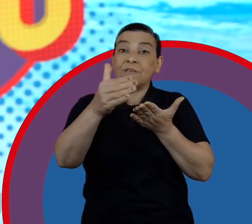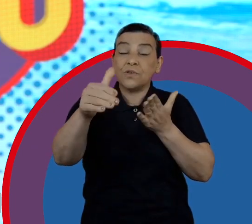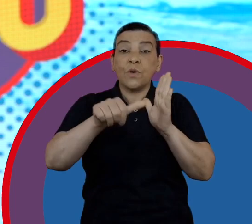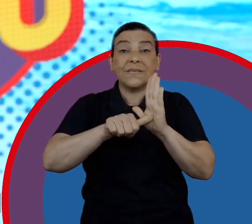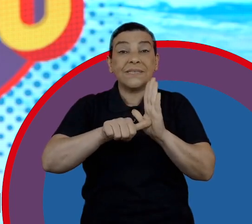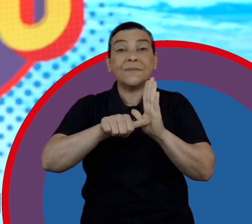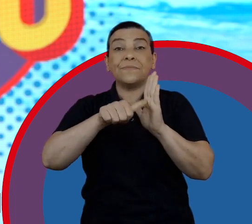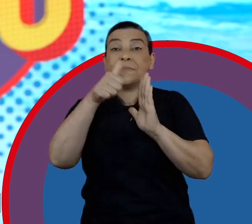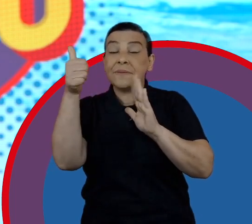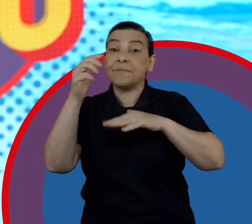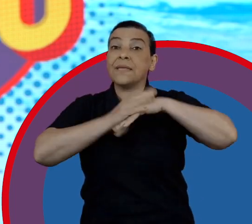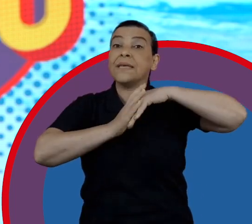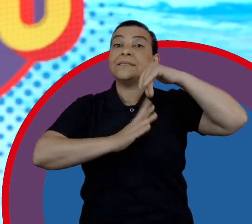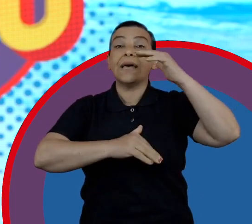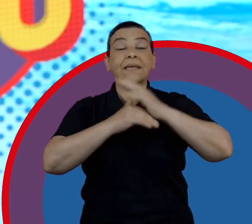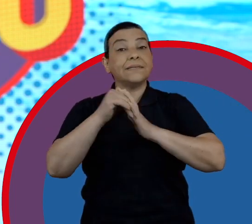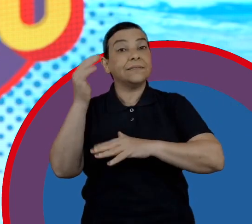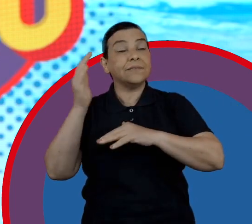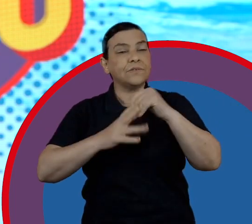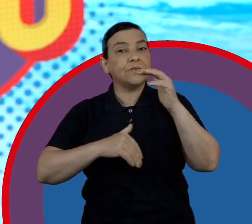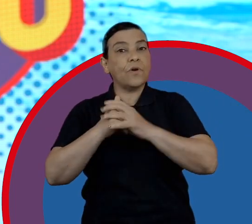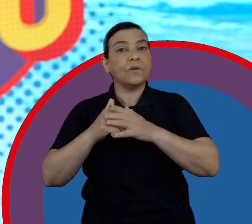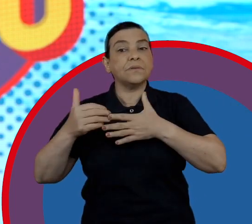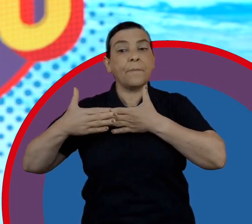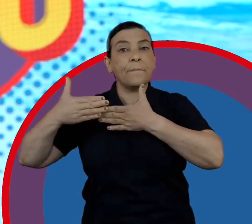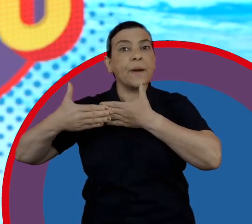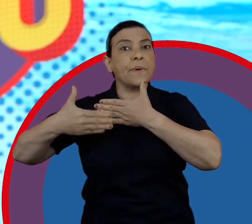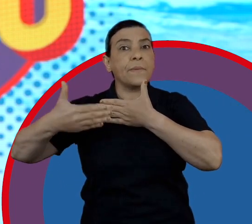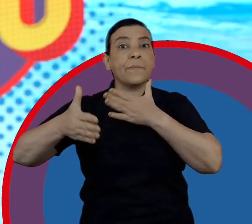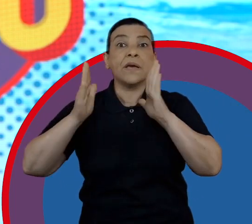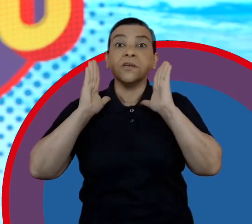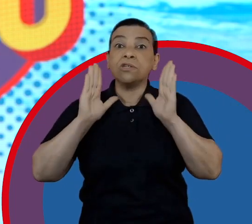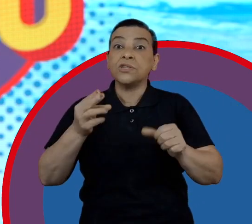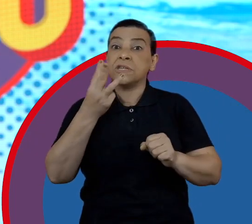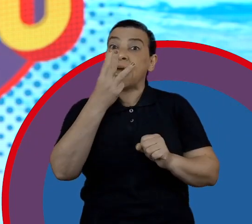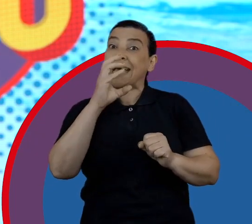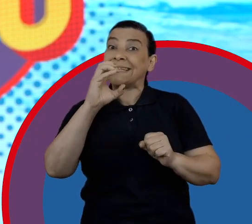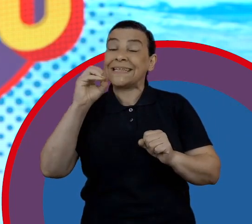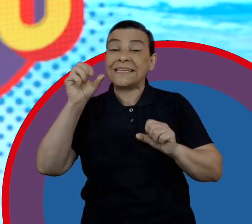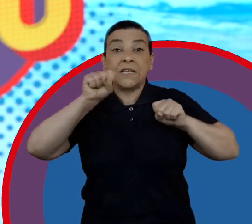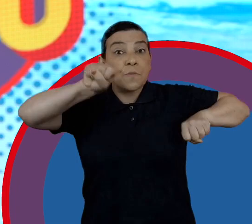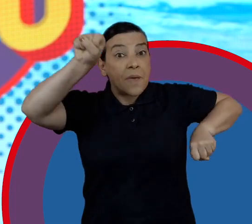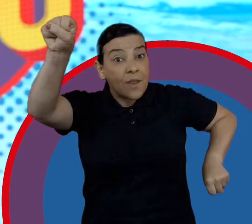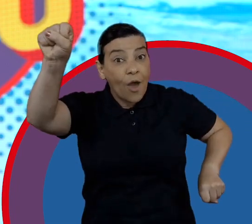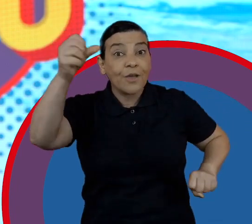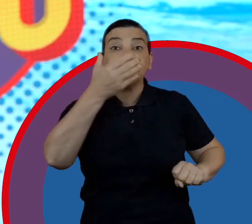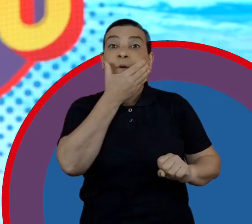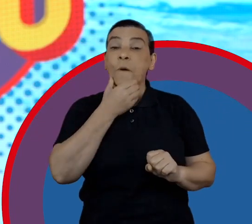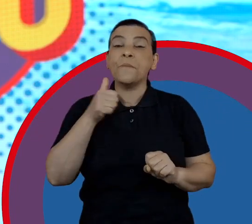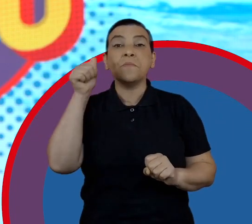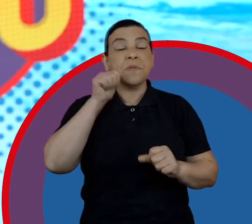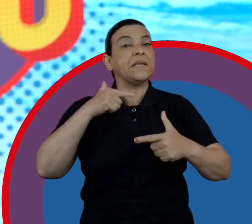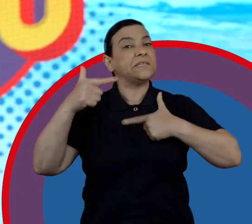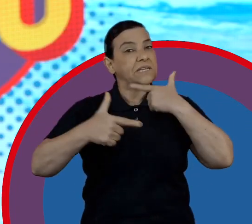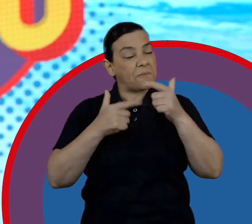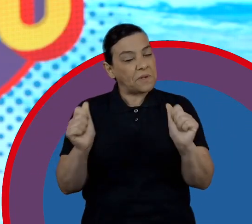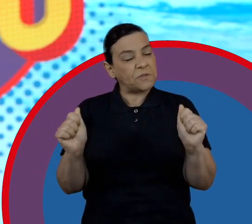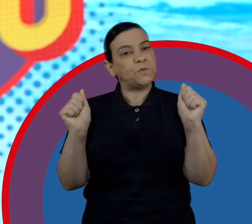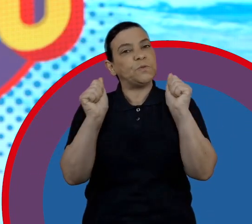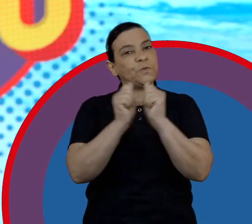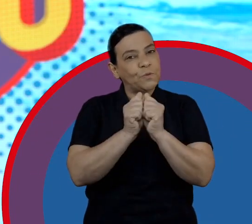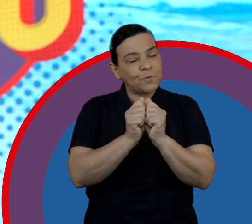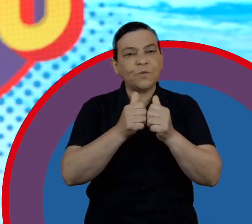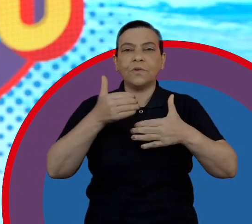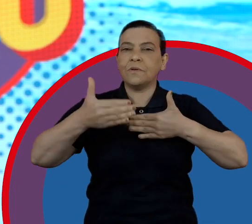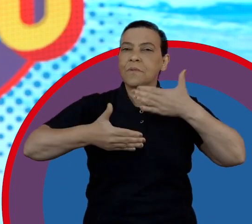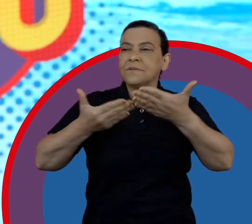ações, de lá para cá a gente tem mais de 300 super-heróis e heroínas trabalhando conosco nesse processo